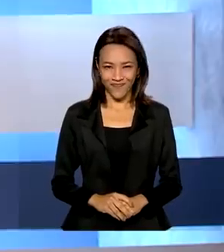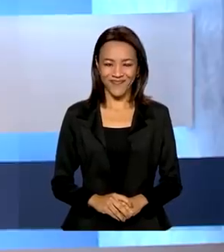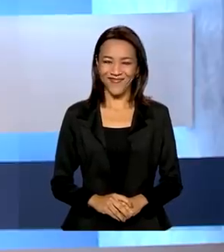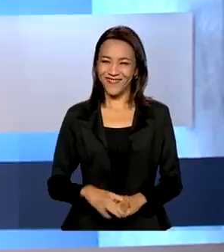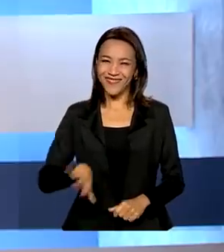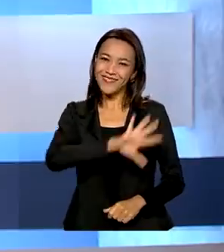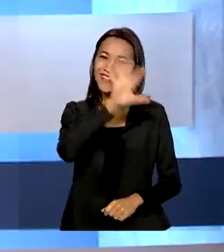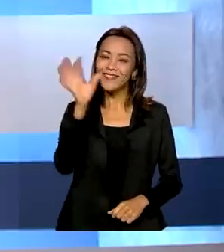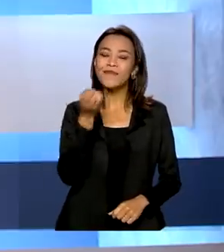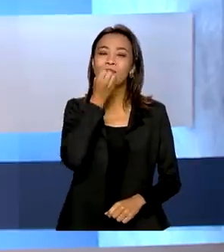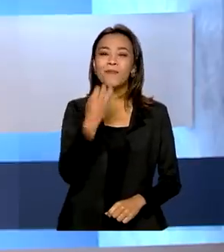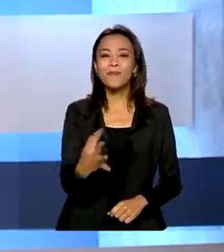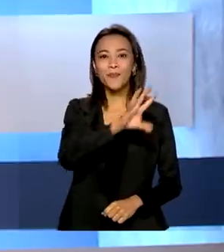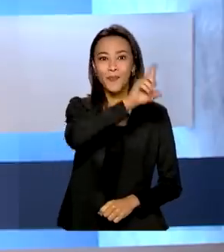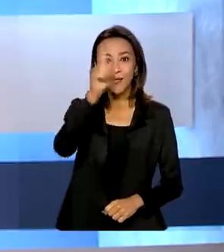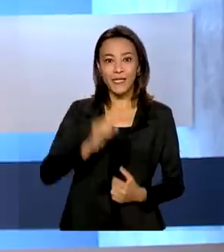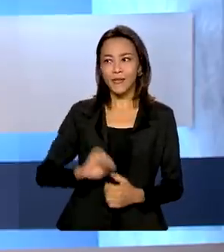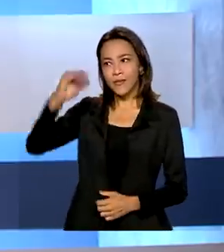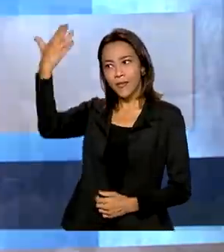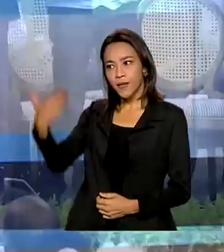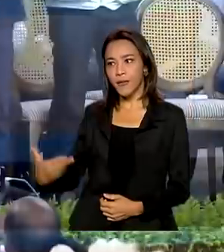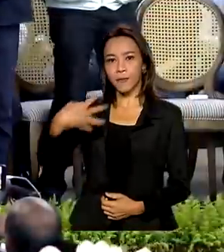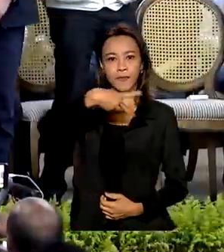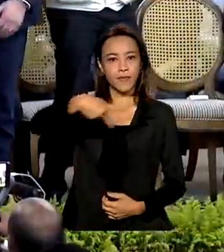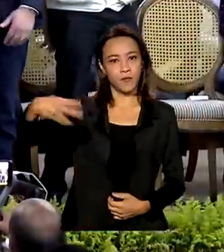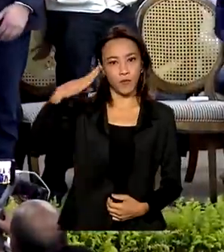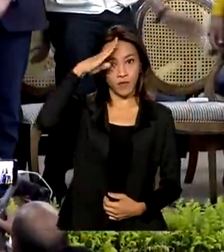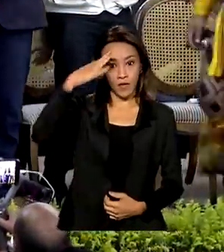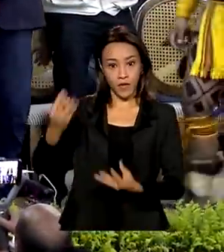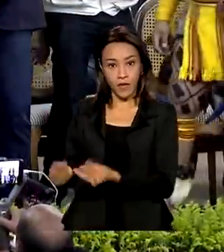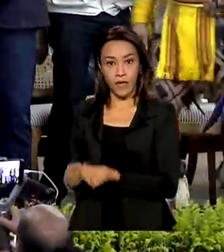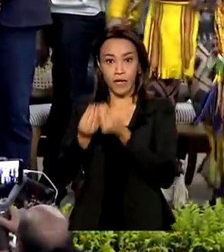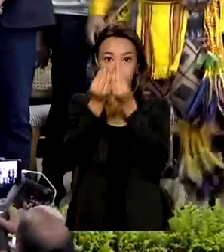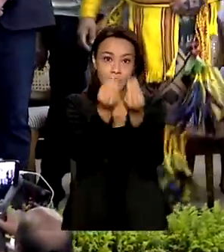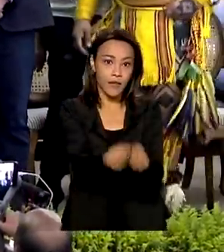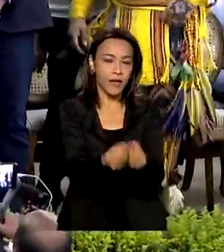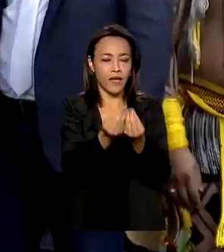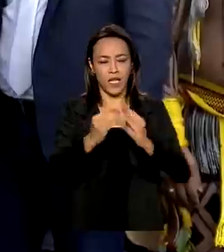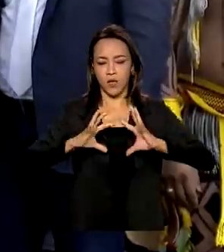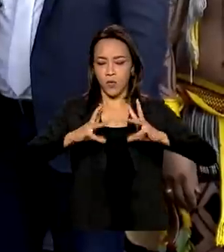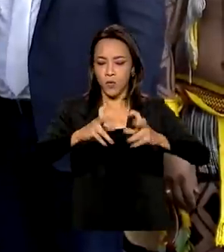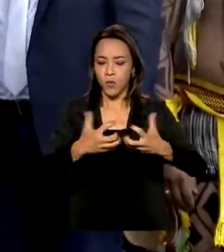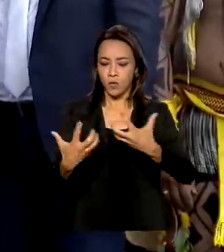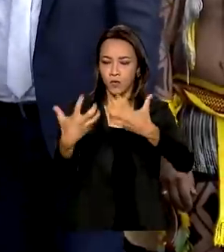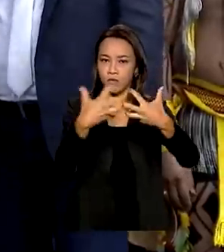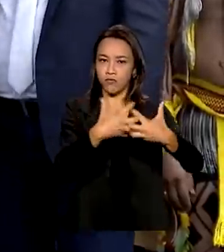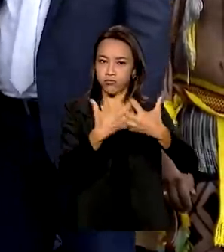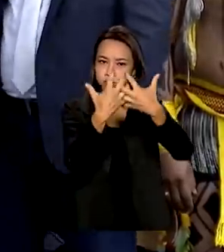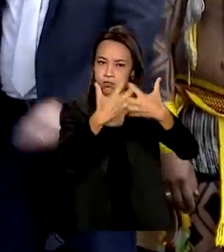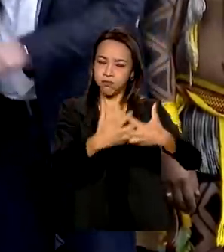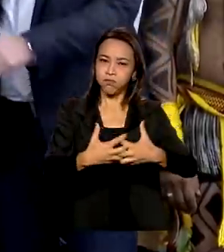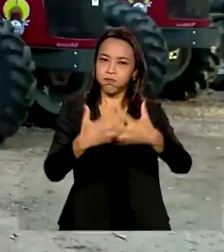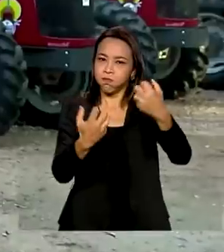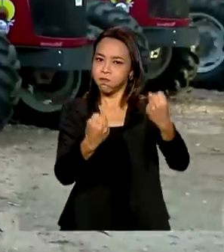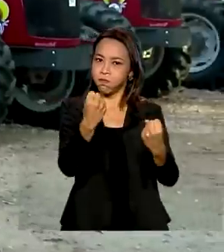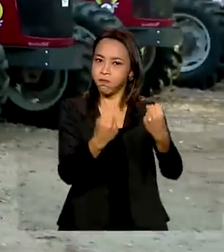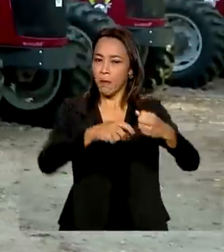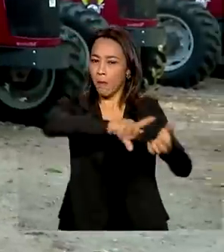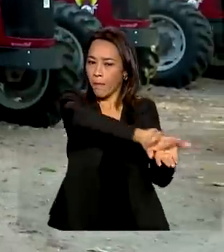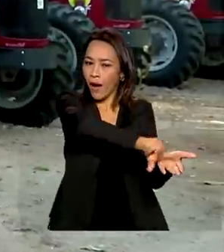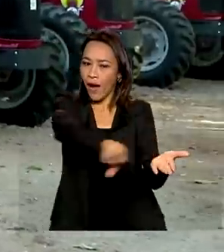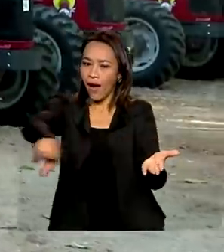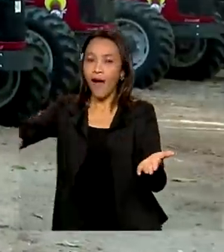Olá, bom dia! Presidente Jair Bolsonaro entrega equipamentos e insumos agrícolas a indígenas de várias